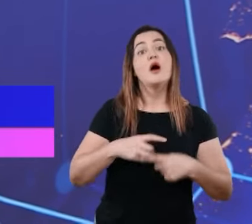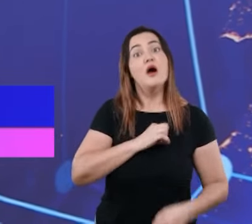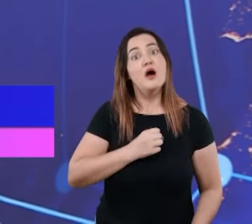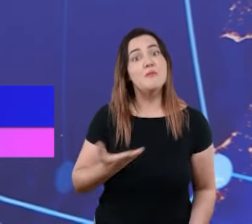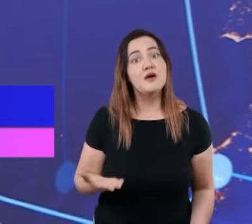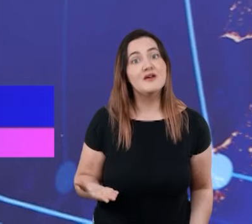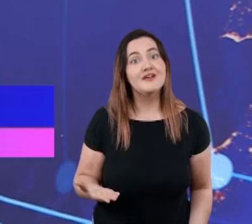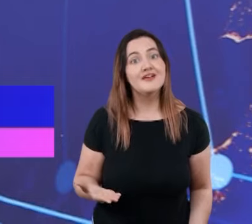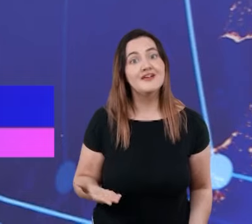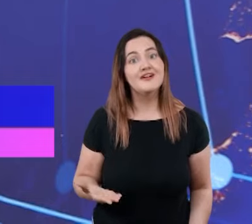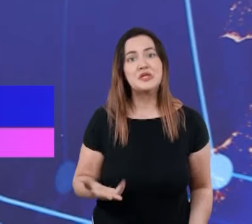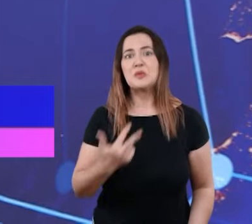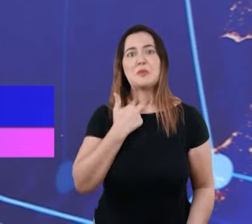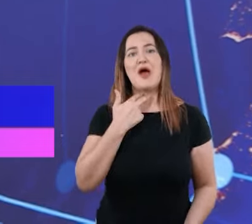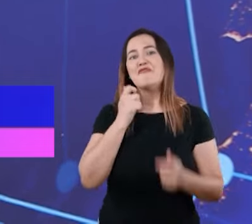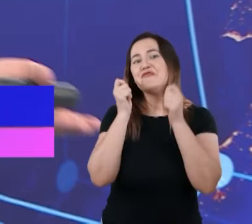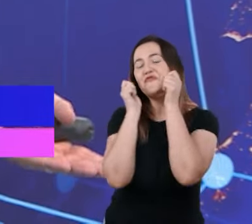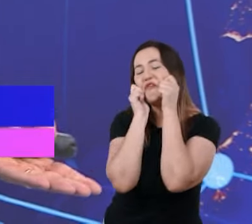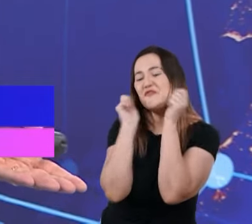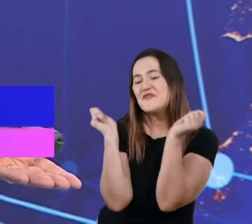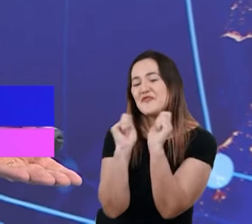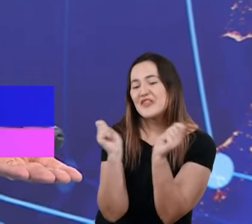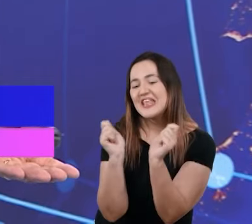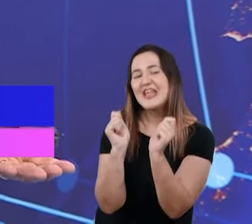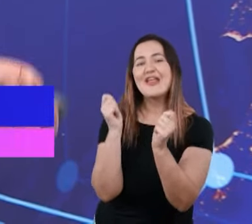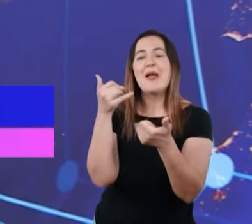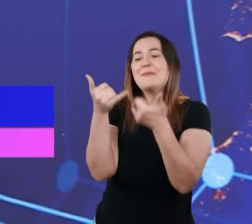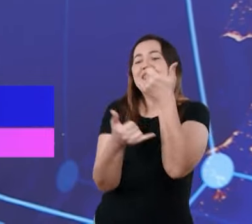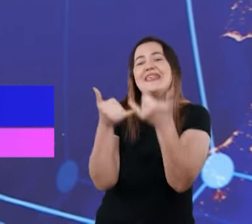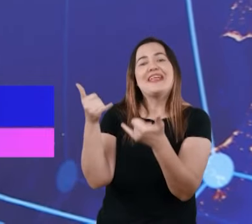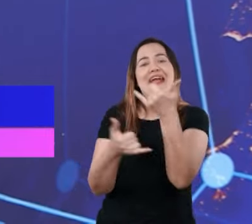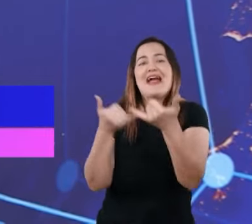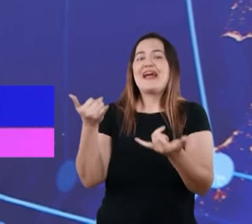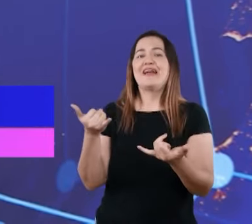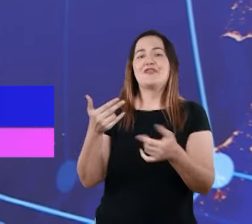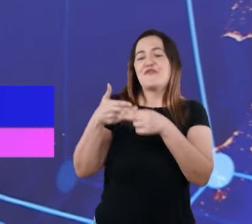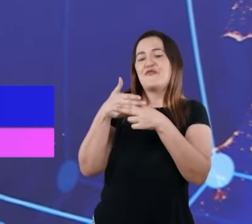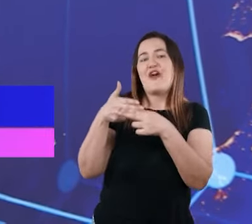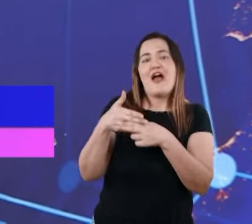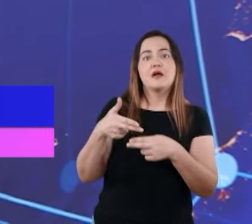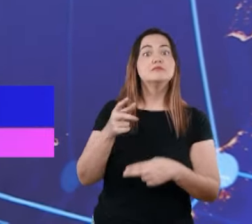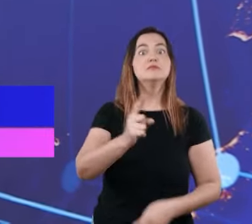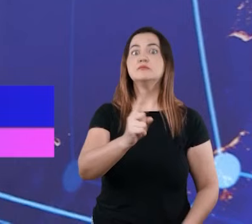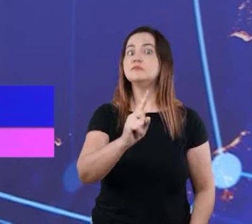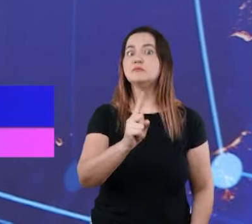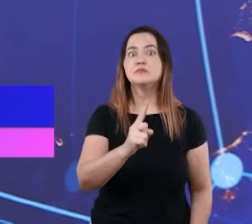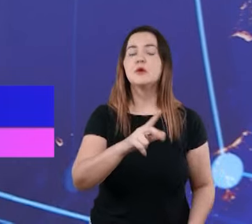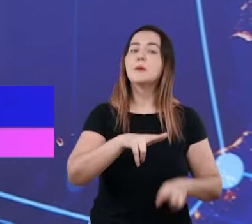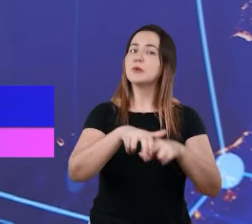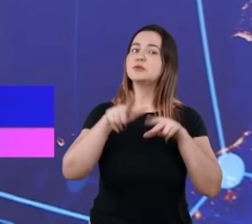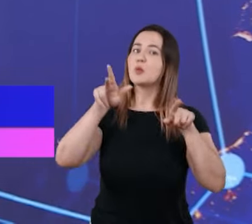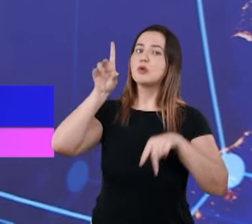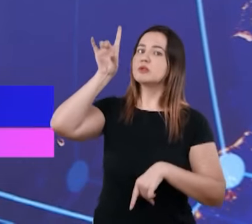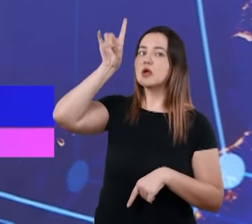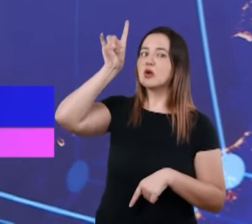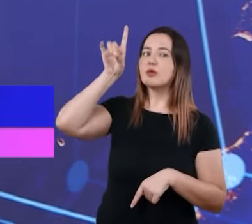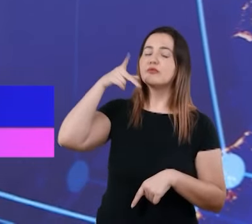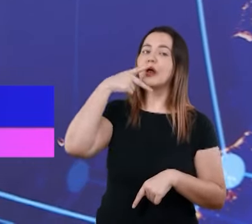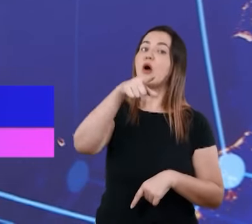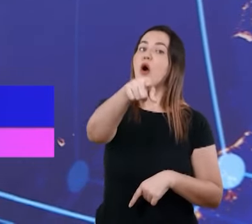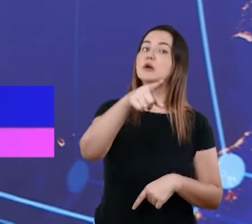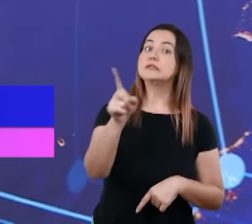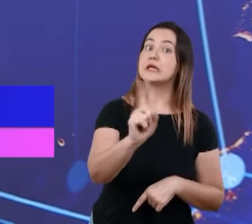ama e quem ama quer proteger, quem ama quer cuidar. Isso tem a ver com a paternidade? Por isso Deus muitas vezes diz não,